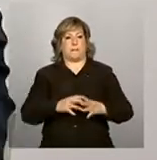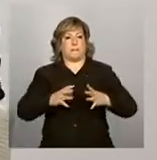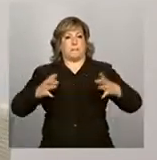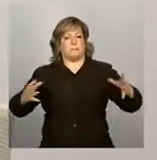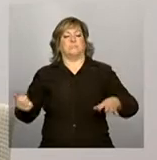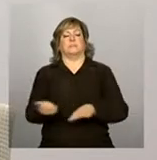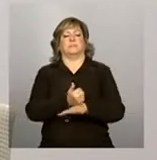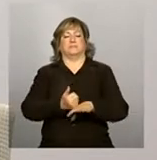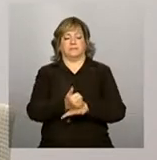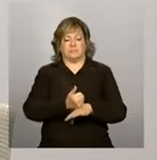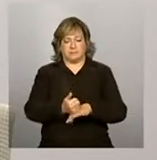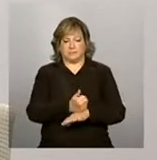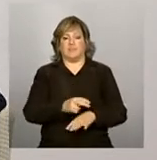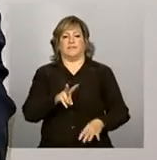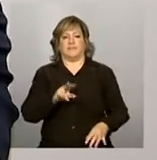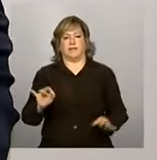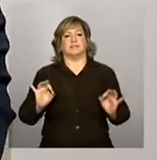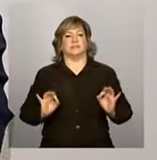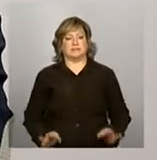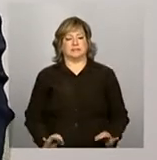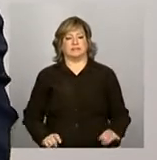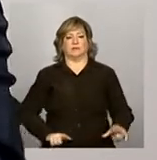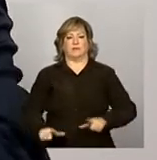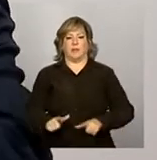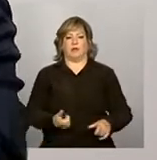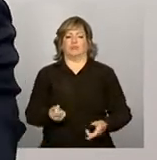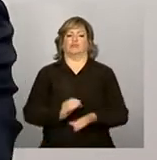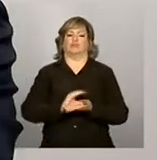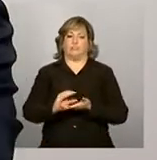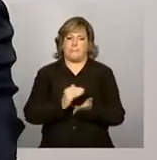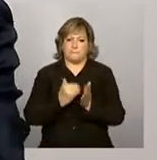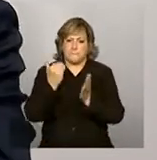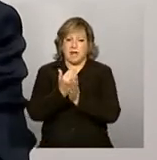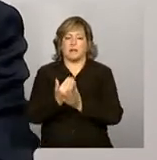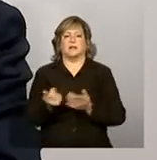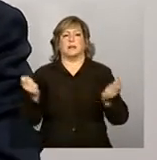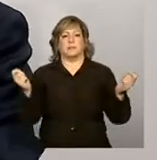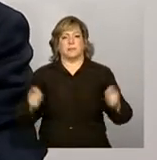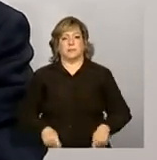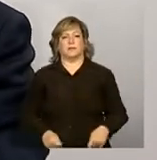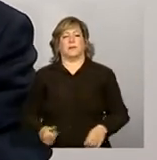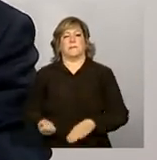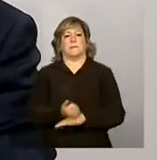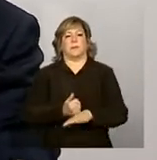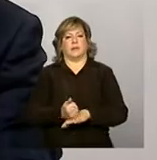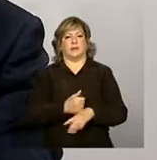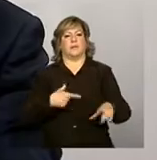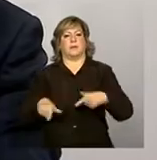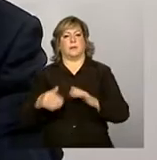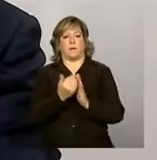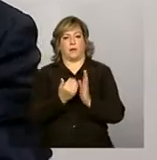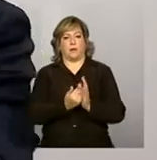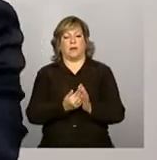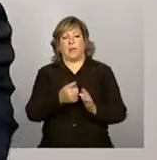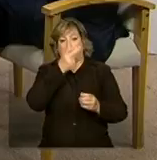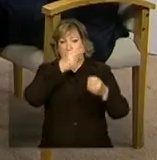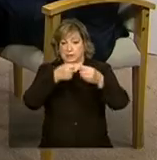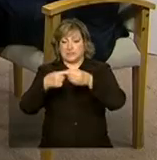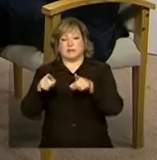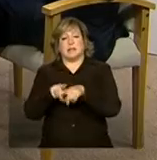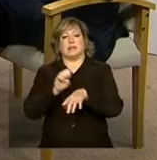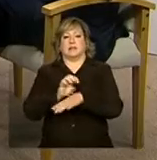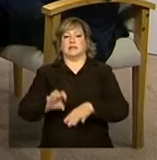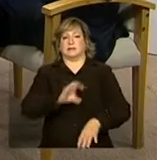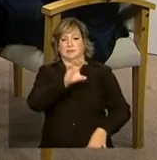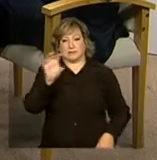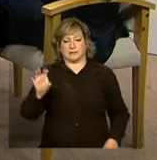vão se refletir também em mais recursos, em mais condição de se fazer uma melhor gestão do programa, tanto para município quanto para Estado.